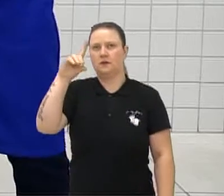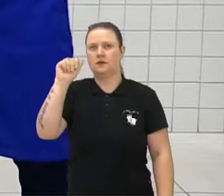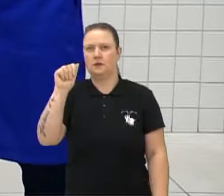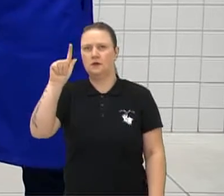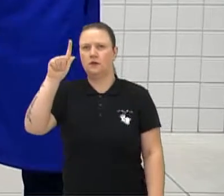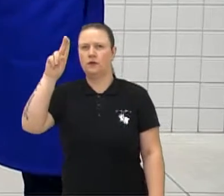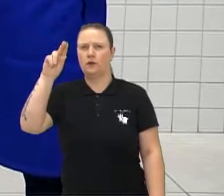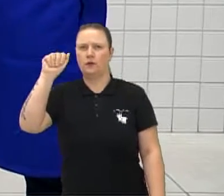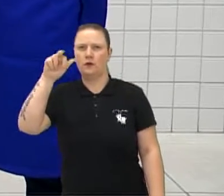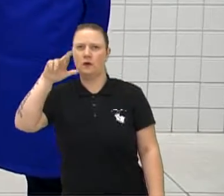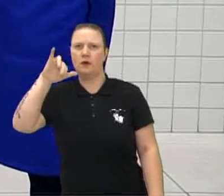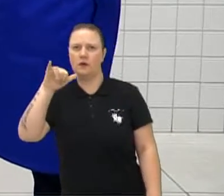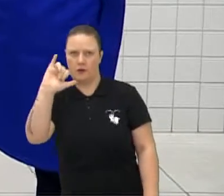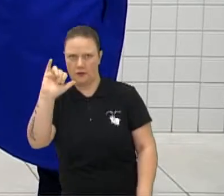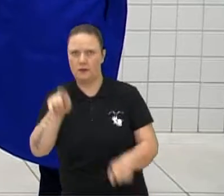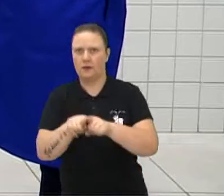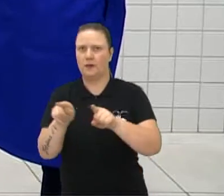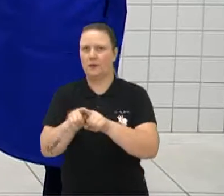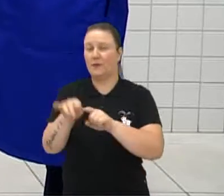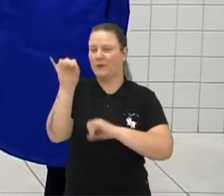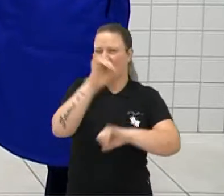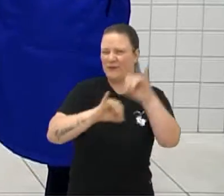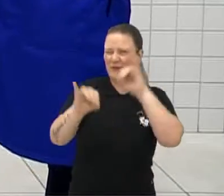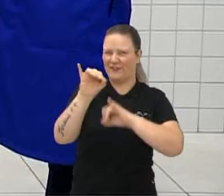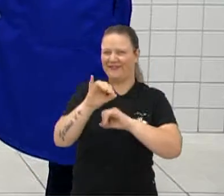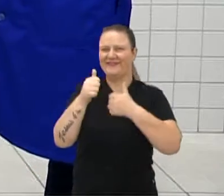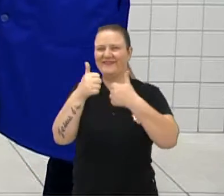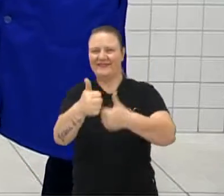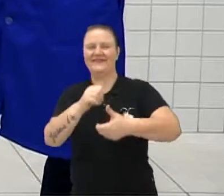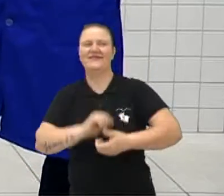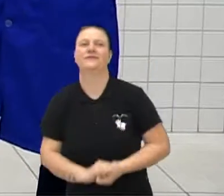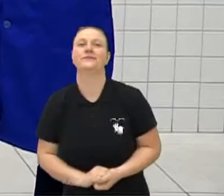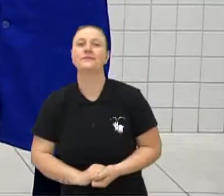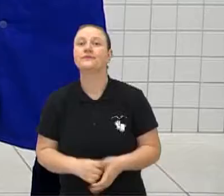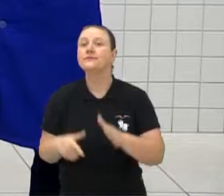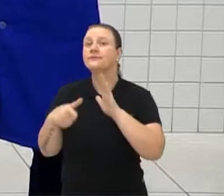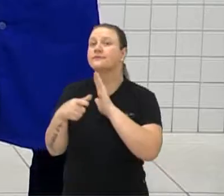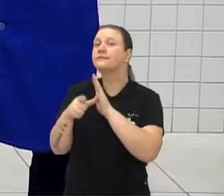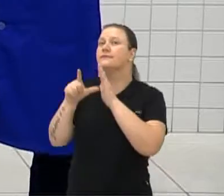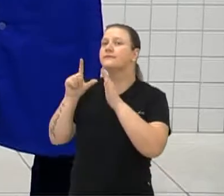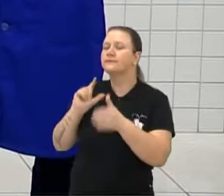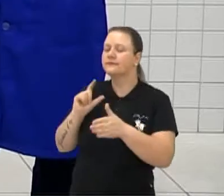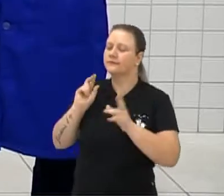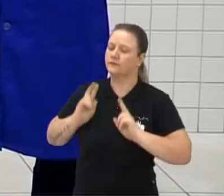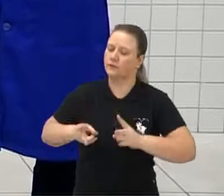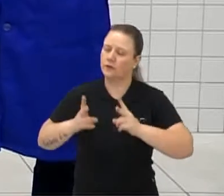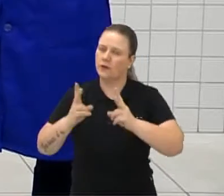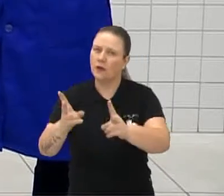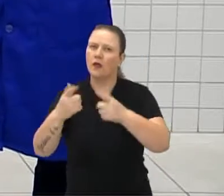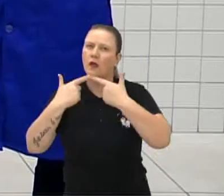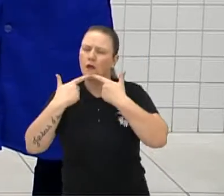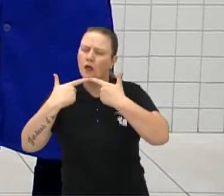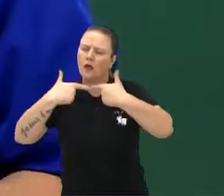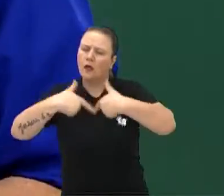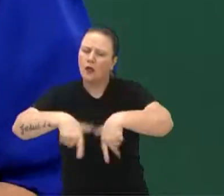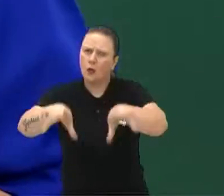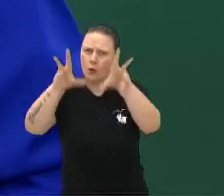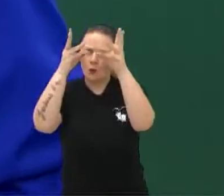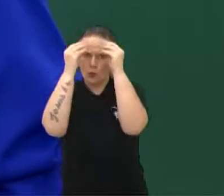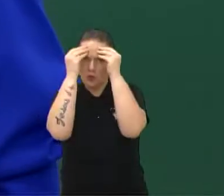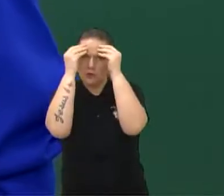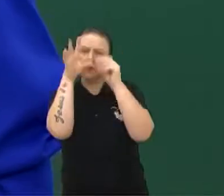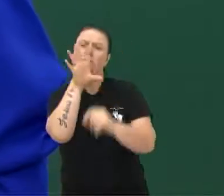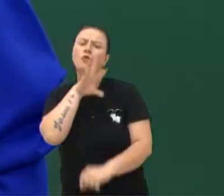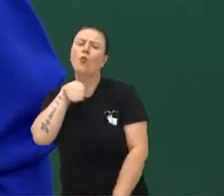para nós, tá bom? Bom, agora, antes de desenvolver a sua linguagem oral, o